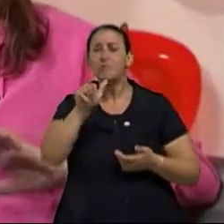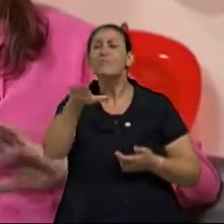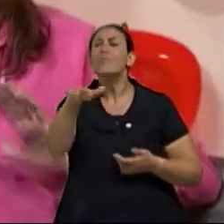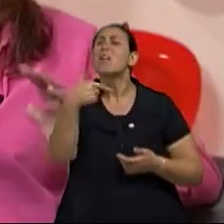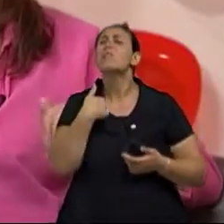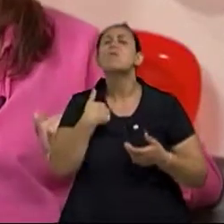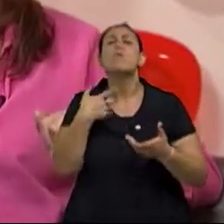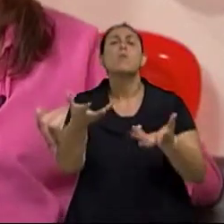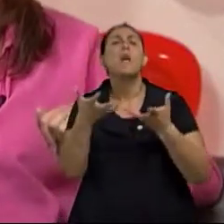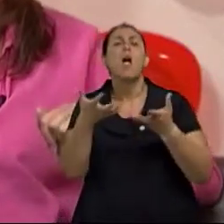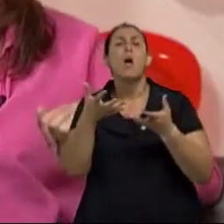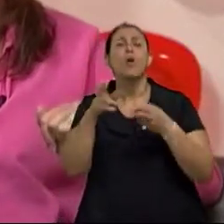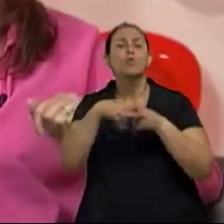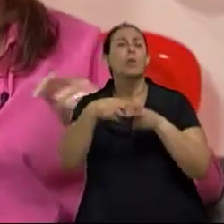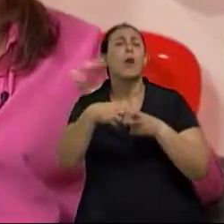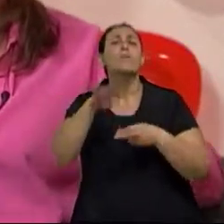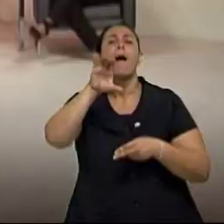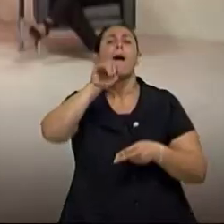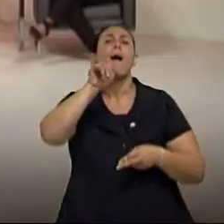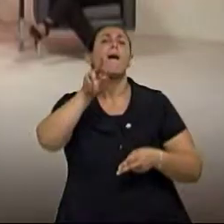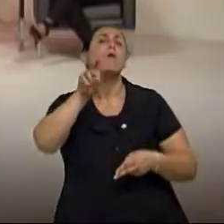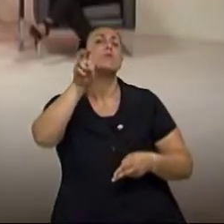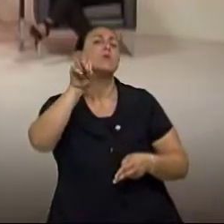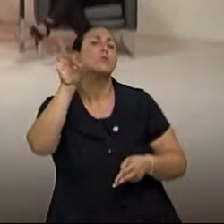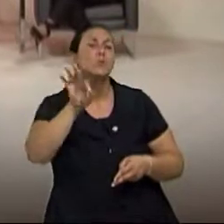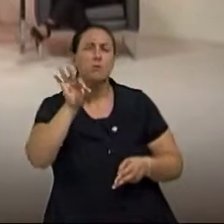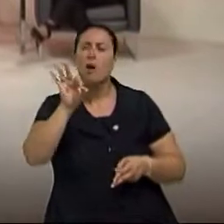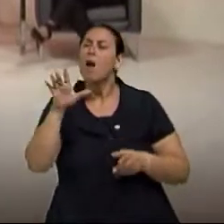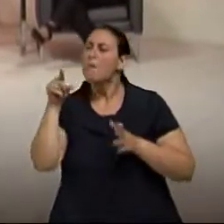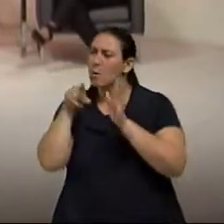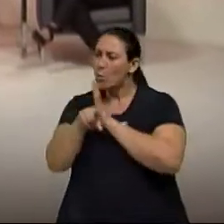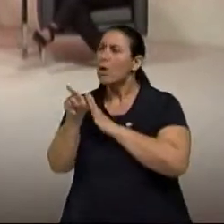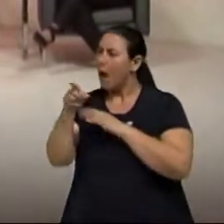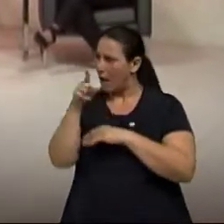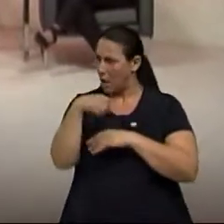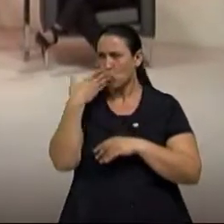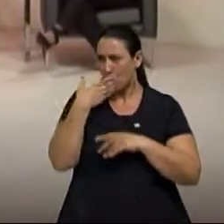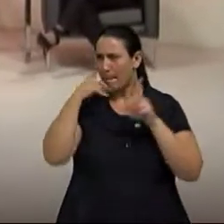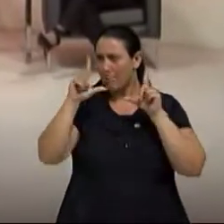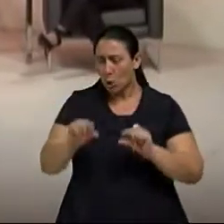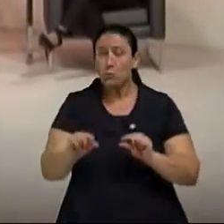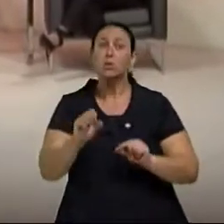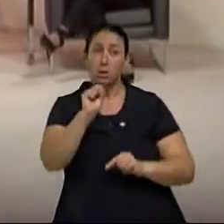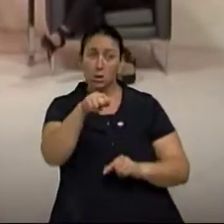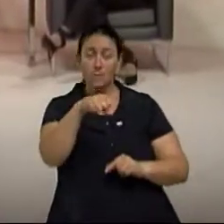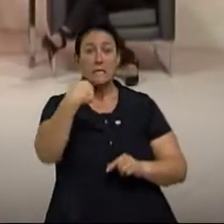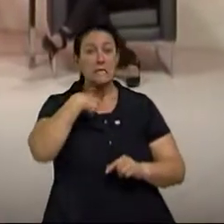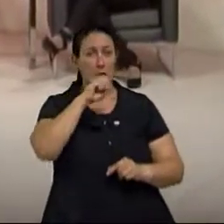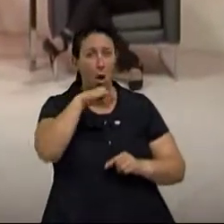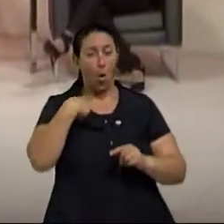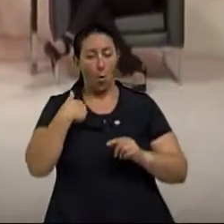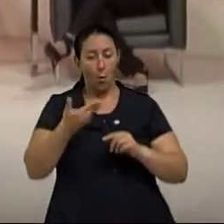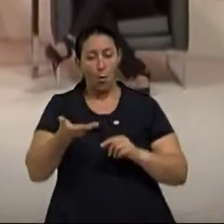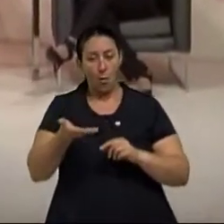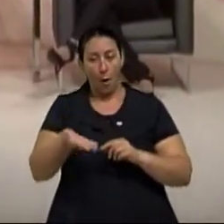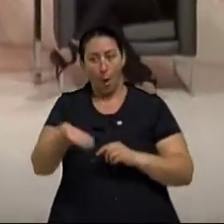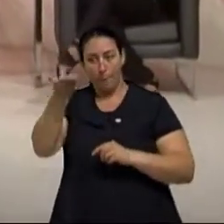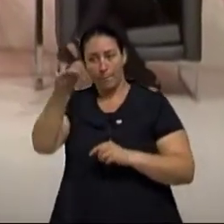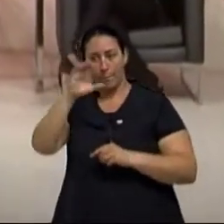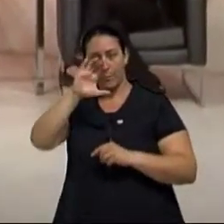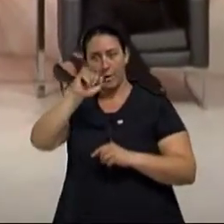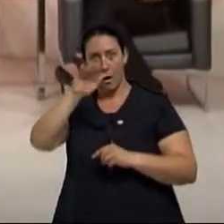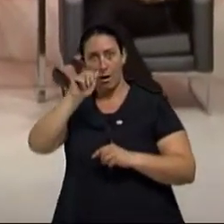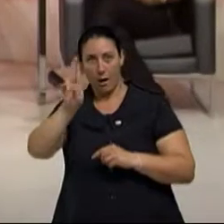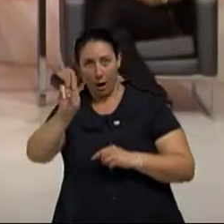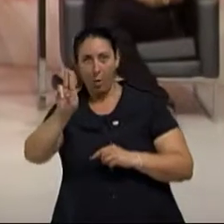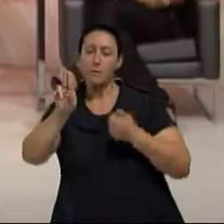ah, eu queria um com 50% de cacau. E ele tem menos açúcar, consequentemente? À medida que eu aumento o percentual de cacau, eu tenho que reduzir um